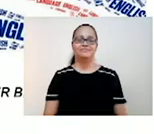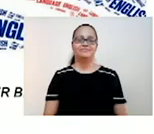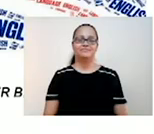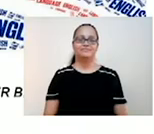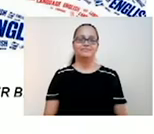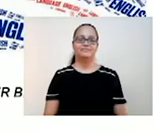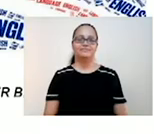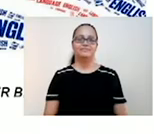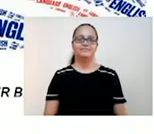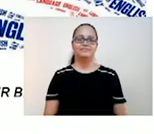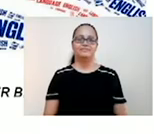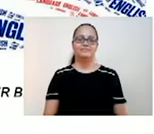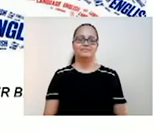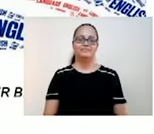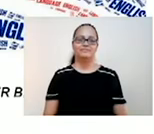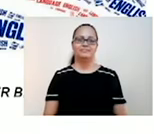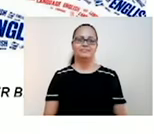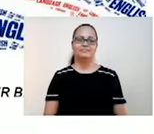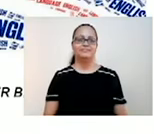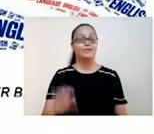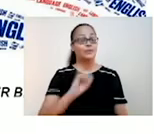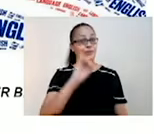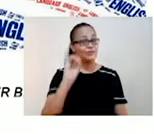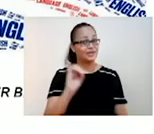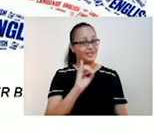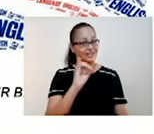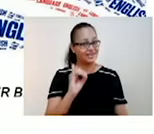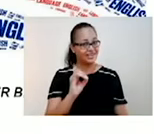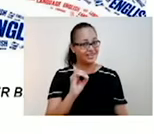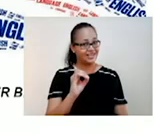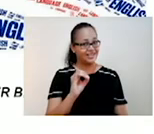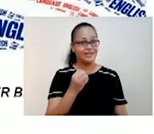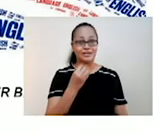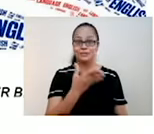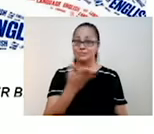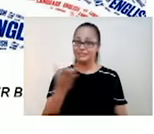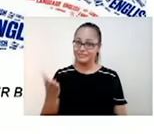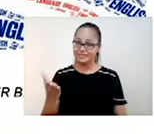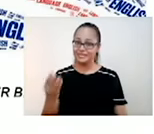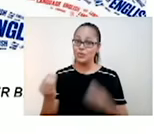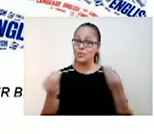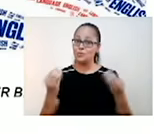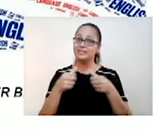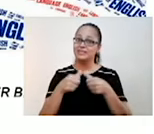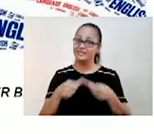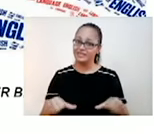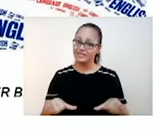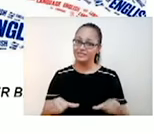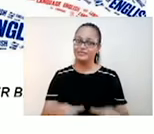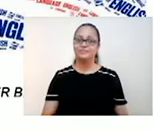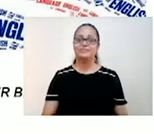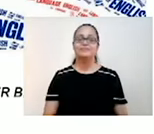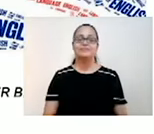minhas saudações a todos, como vocês estão? Então, bem-vindo a uma aula de língua inglesa com o professor